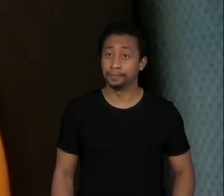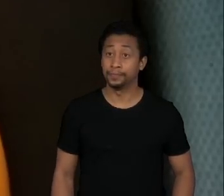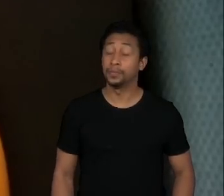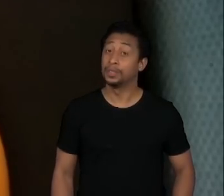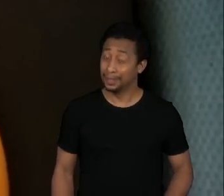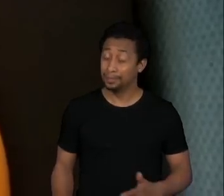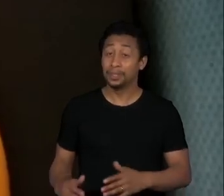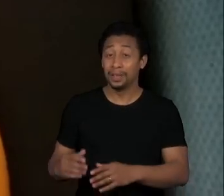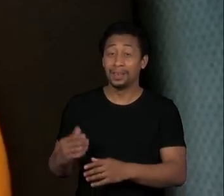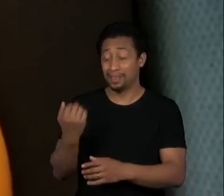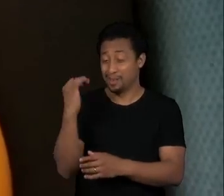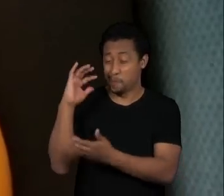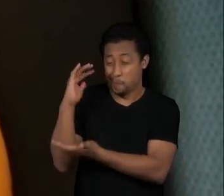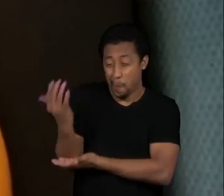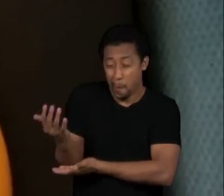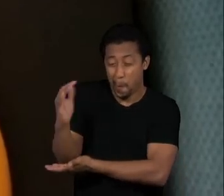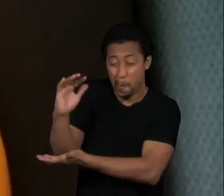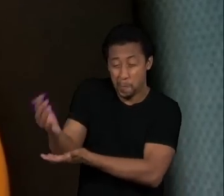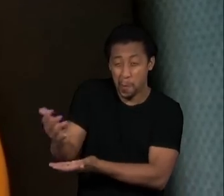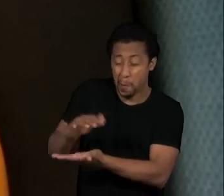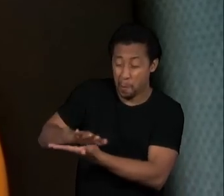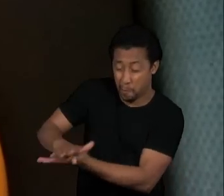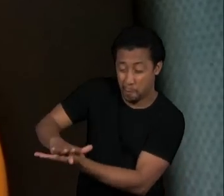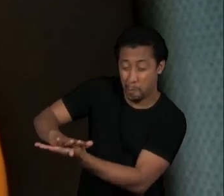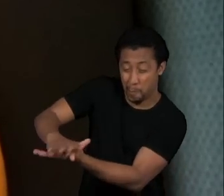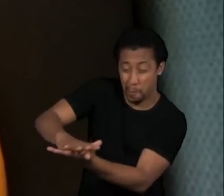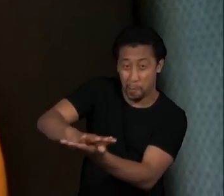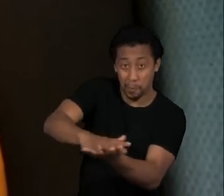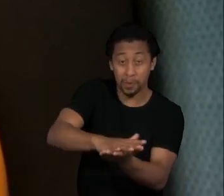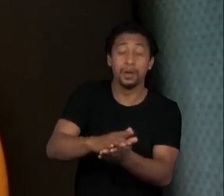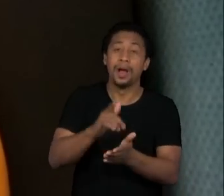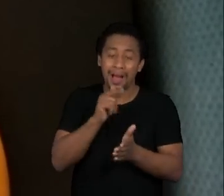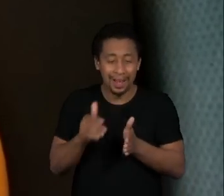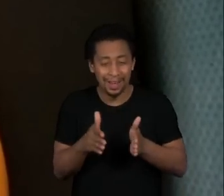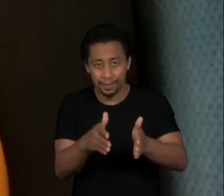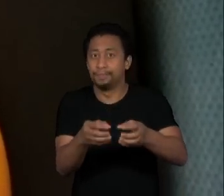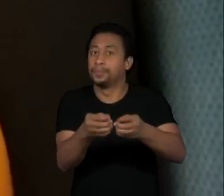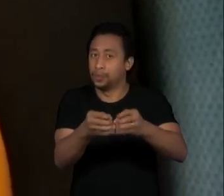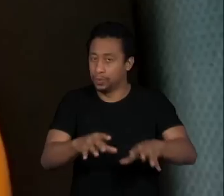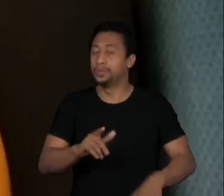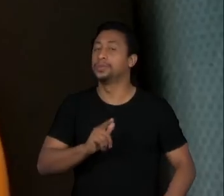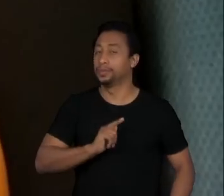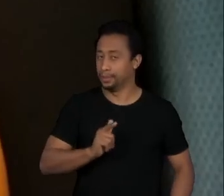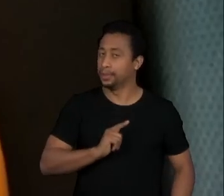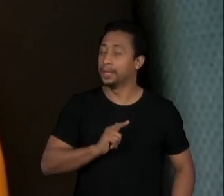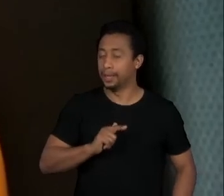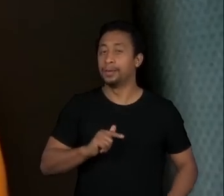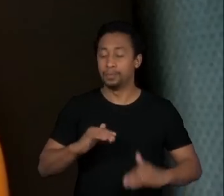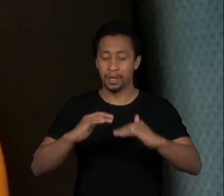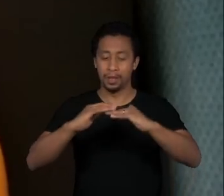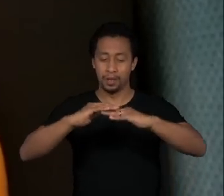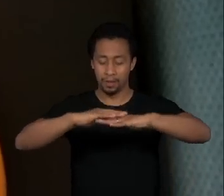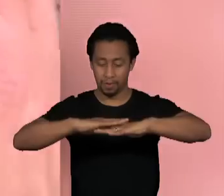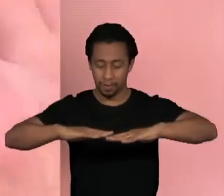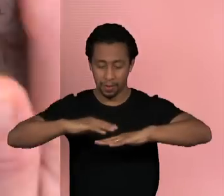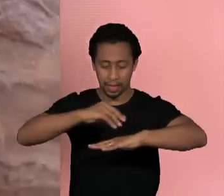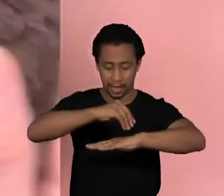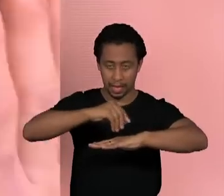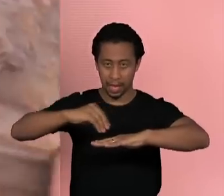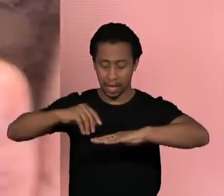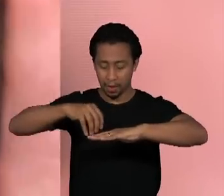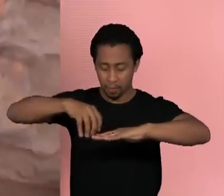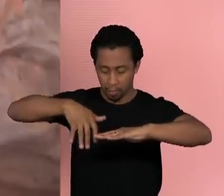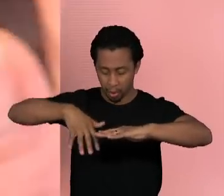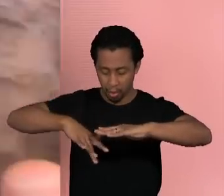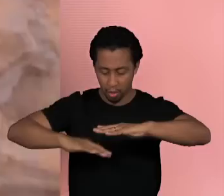destruição dessas camadas geológicas conhecidas como os itabiritos, né? Essas camadas geológicas são o